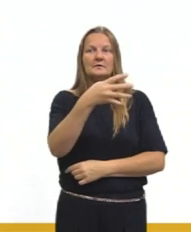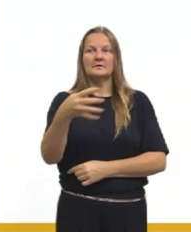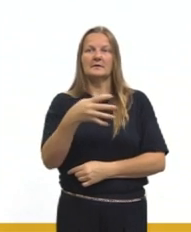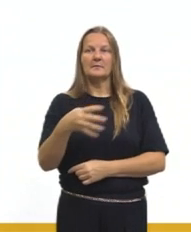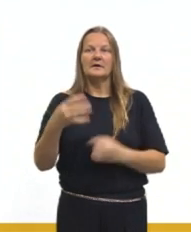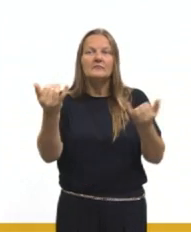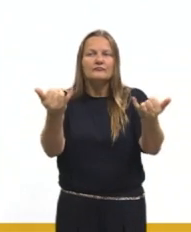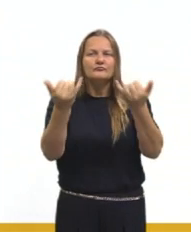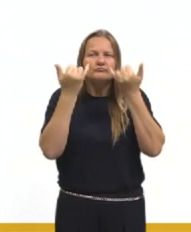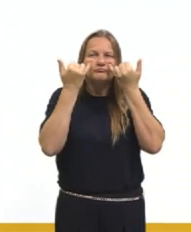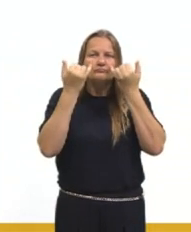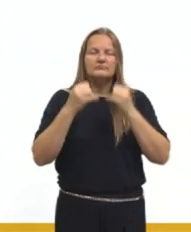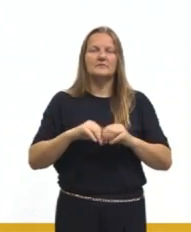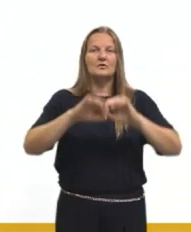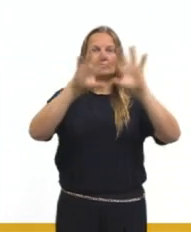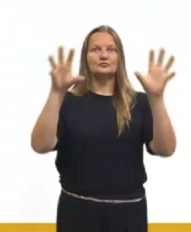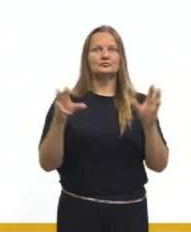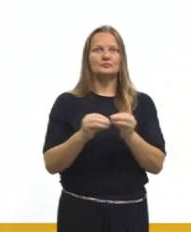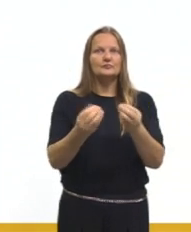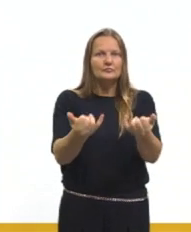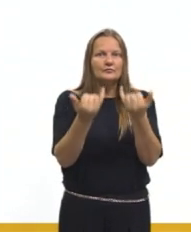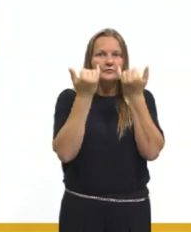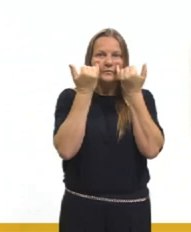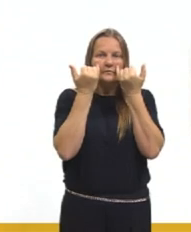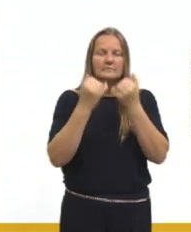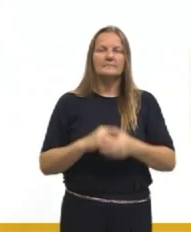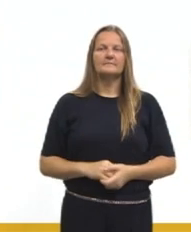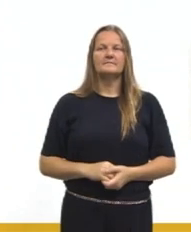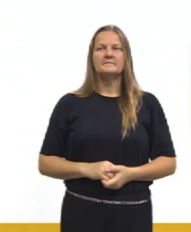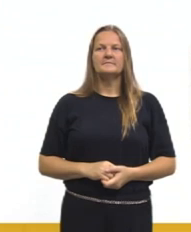Depois a gente vai até falar mais um pouquinho de gráfico.